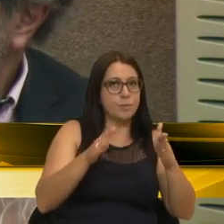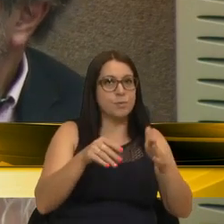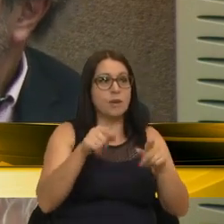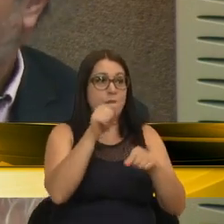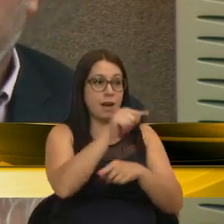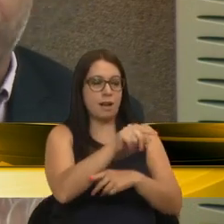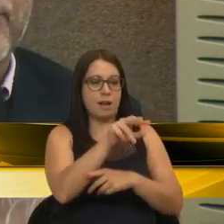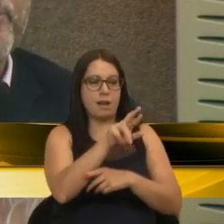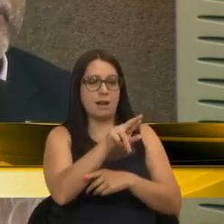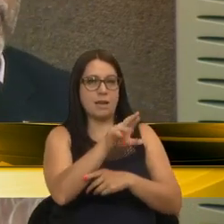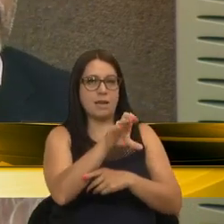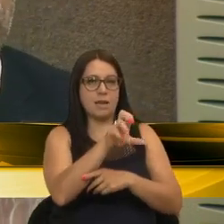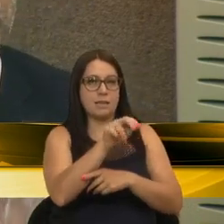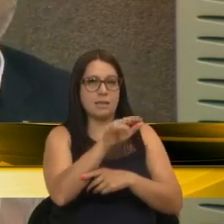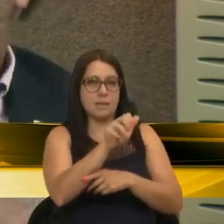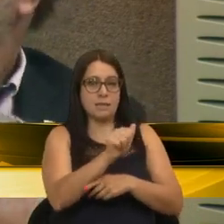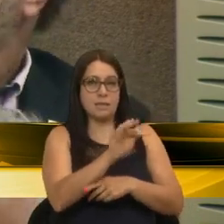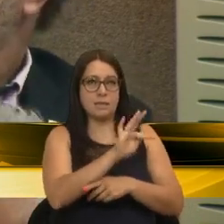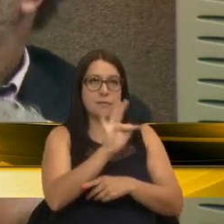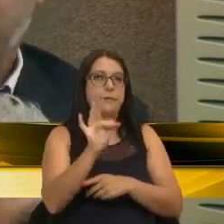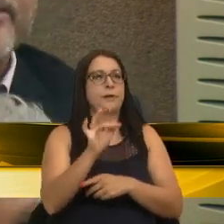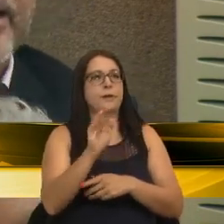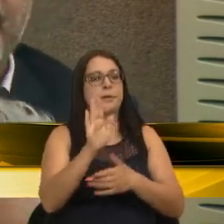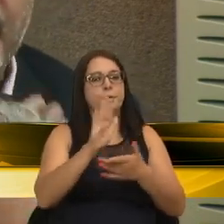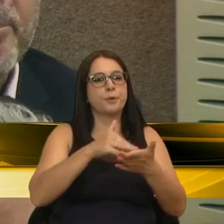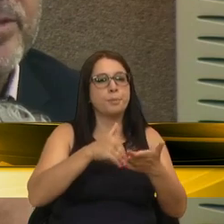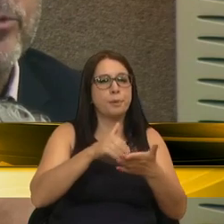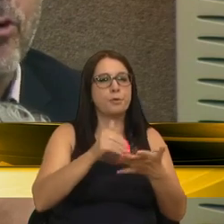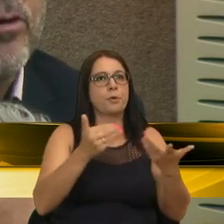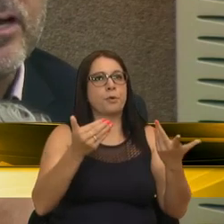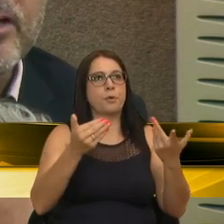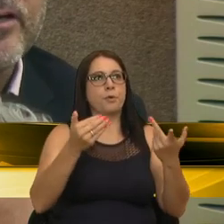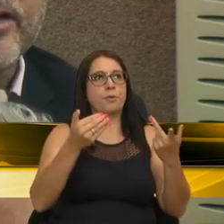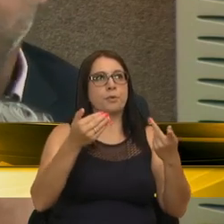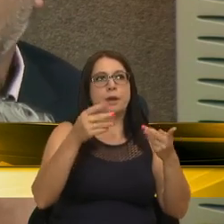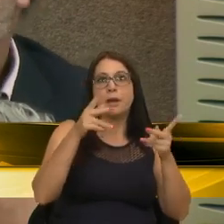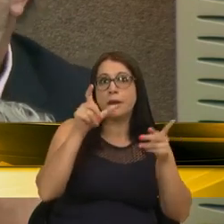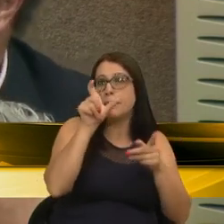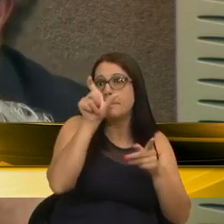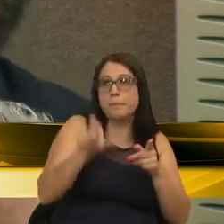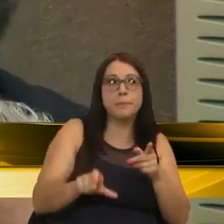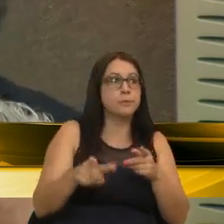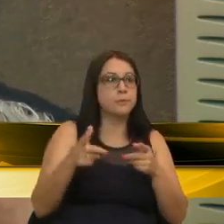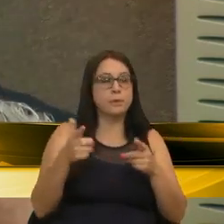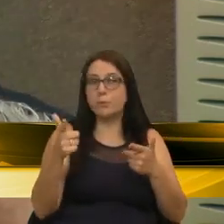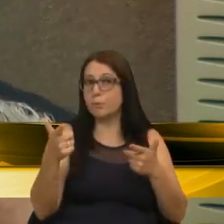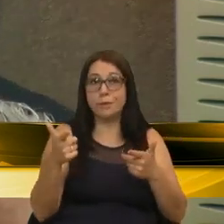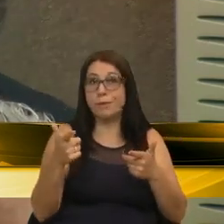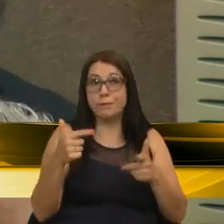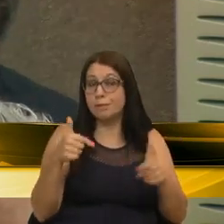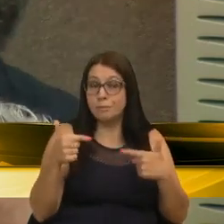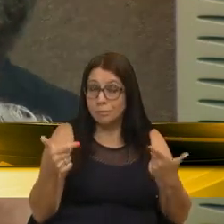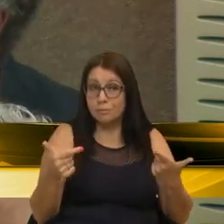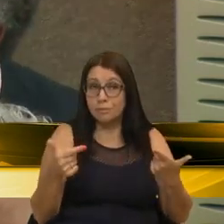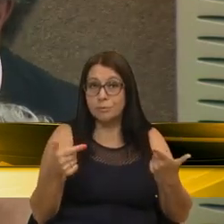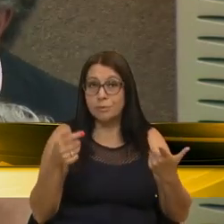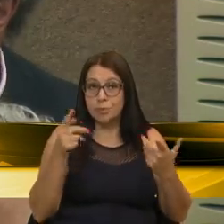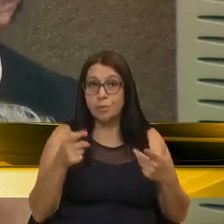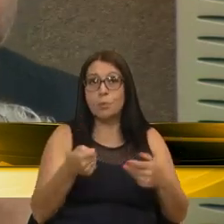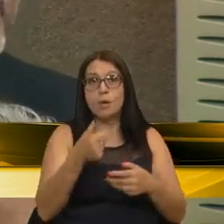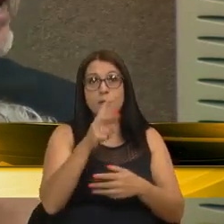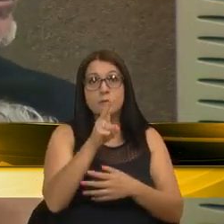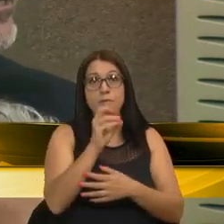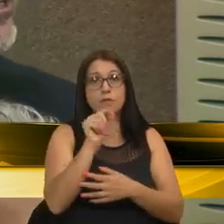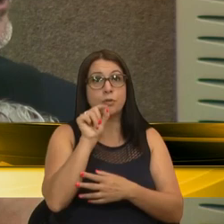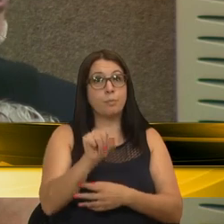Federal, deste pintor, daquela pessoa que não teve emprego, ainda estamos hoje com quase 20